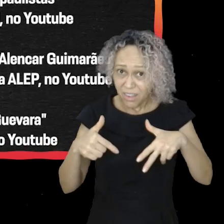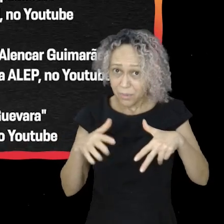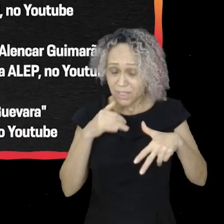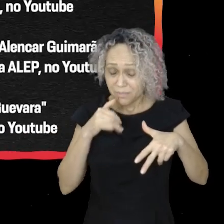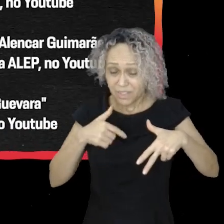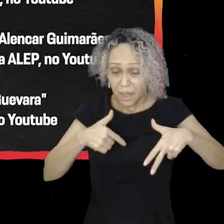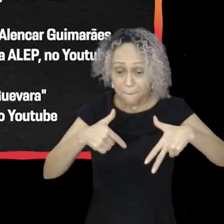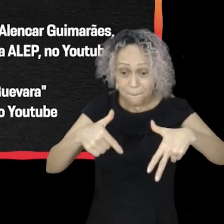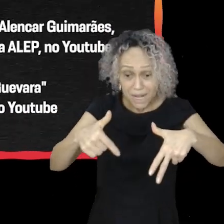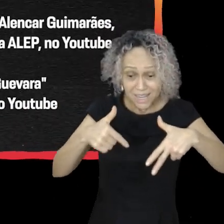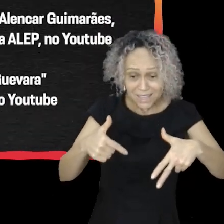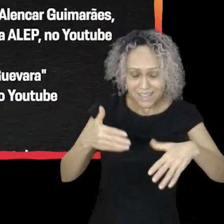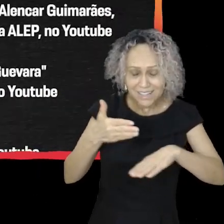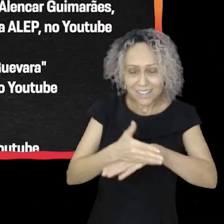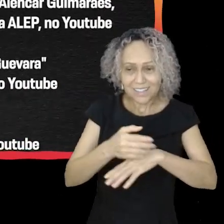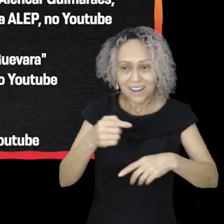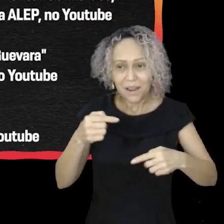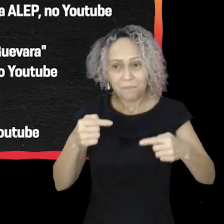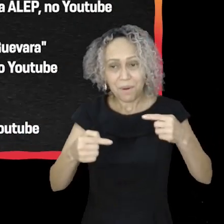juro.